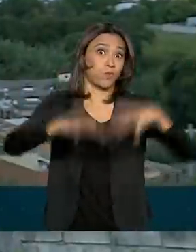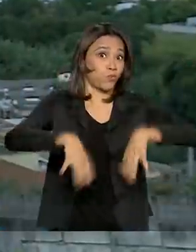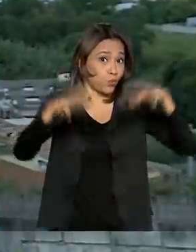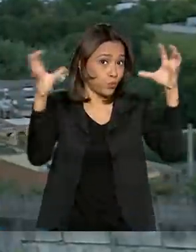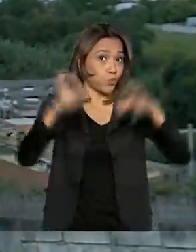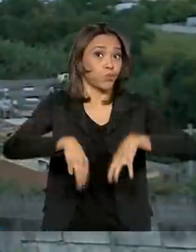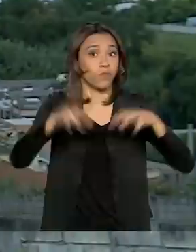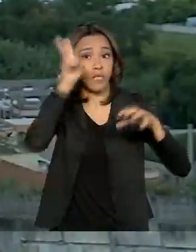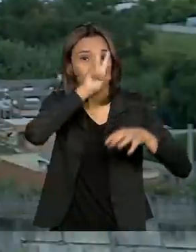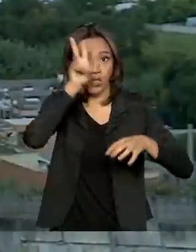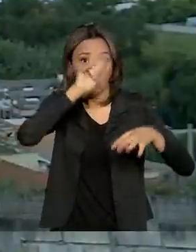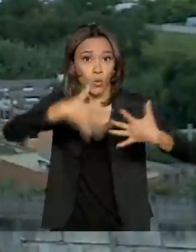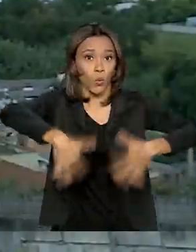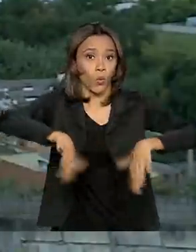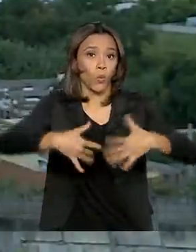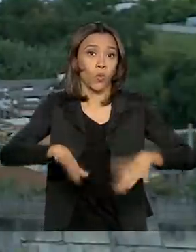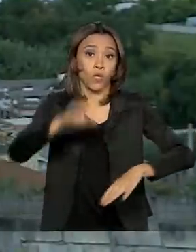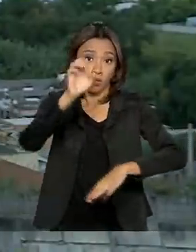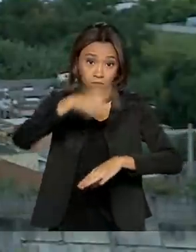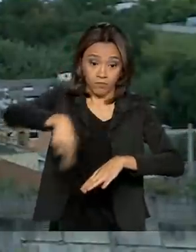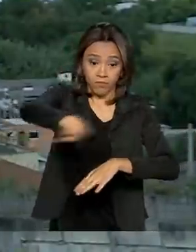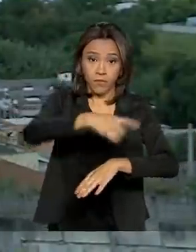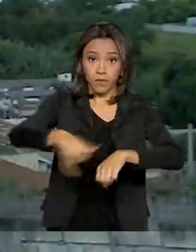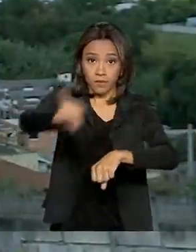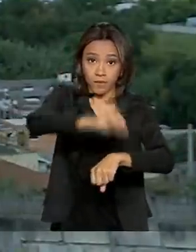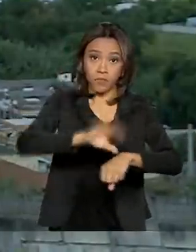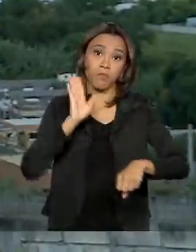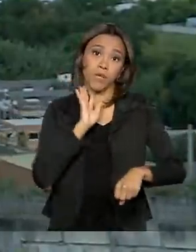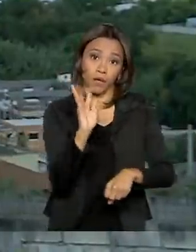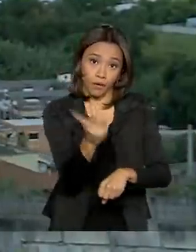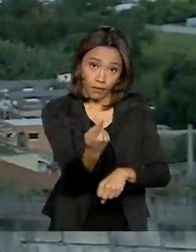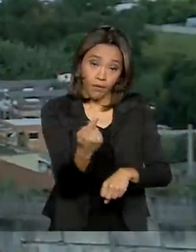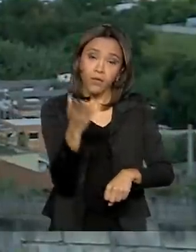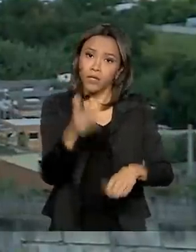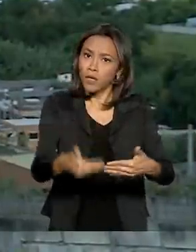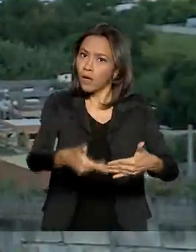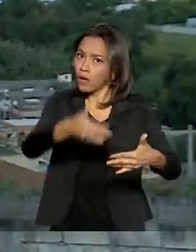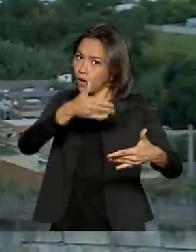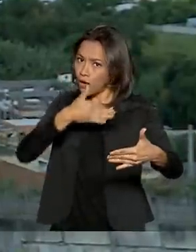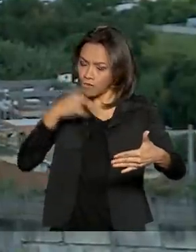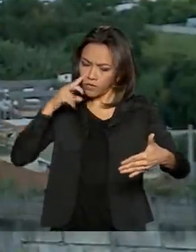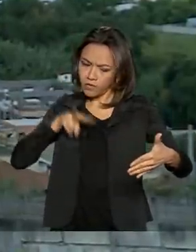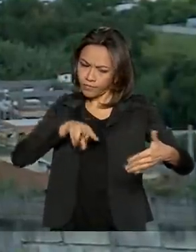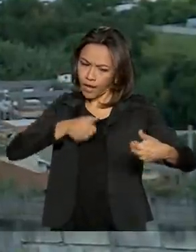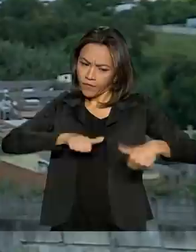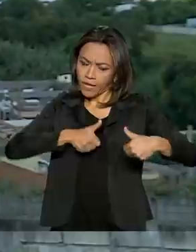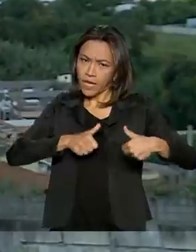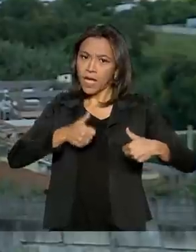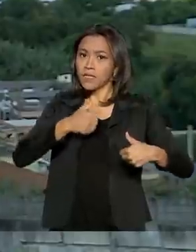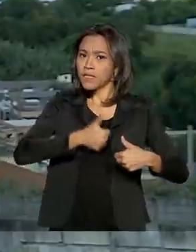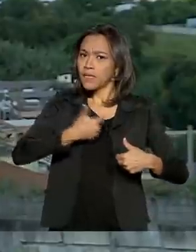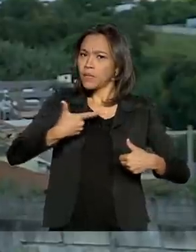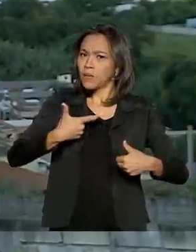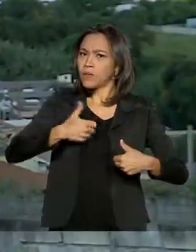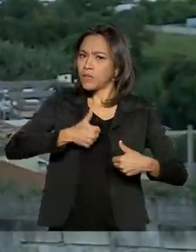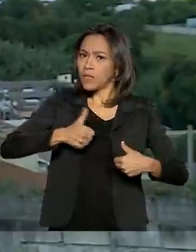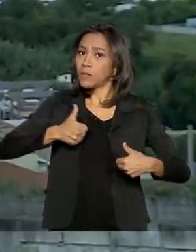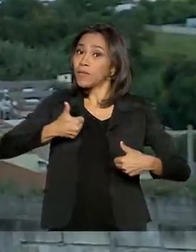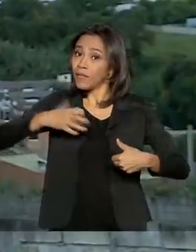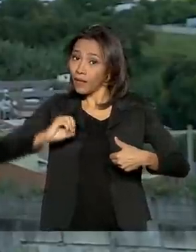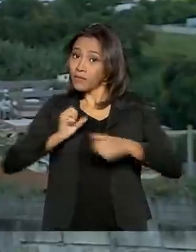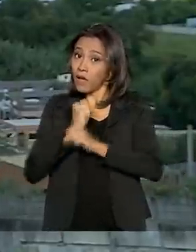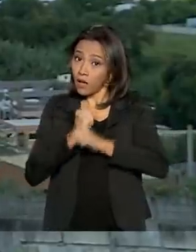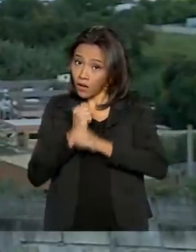história de Belo Horizonte, desde que medições desse tipo começaram a ser feitas há 110 anos. Das 123